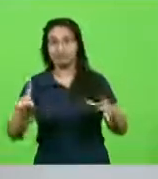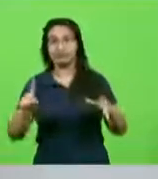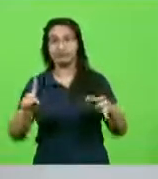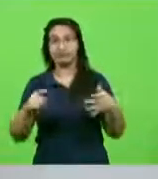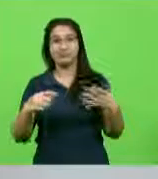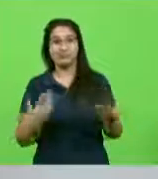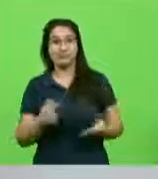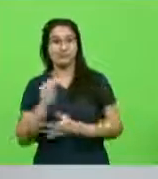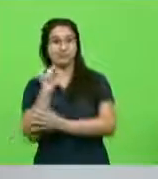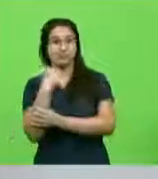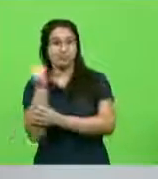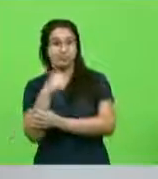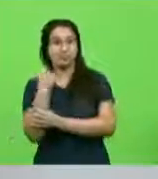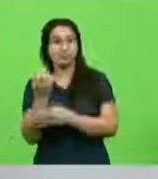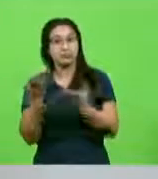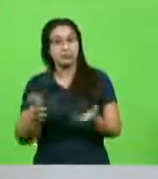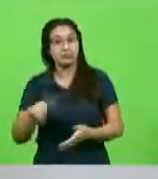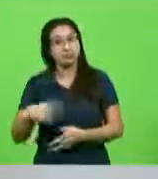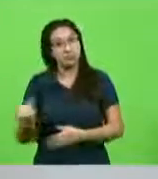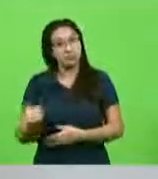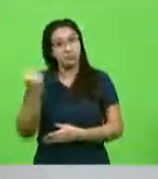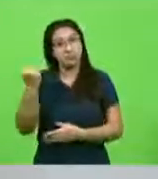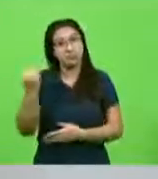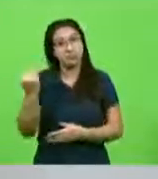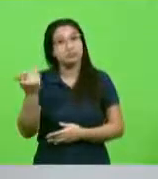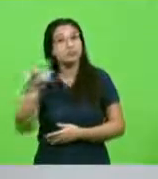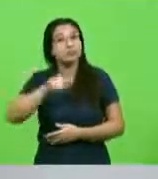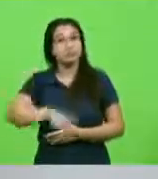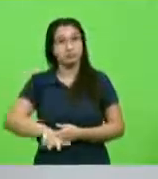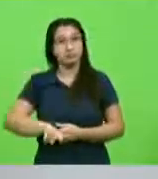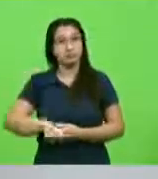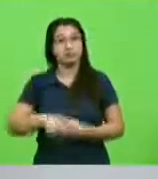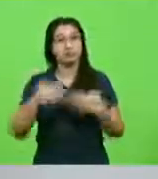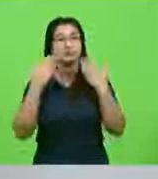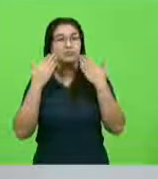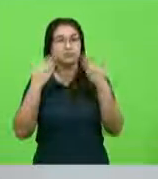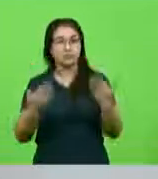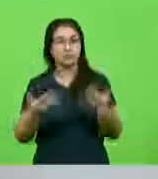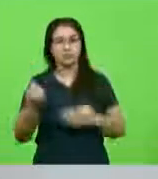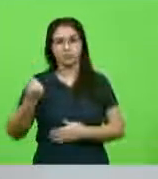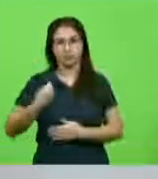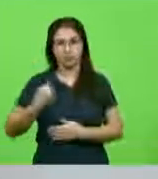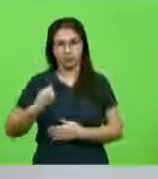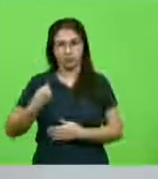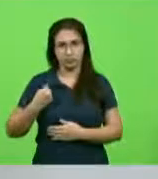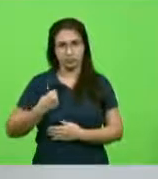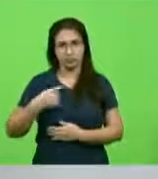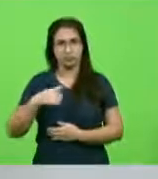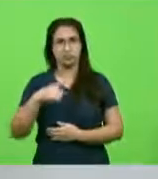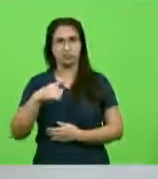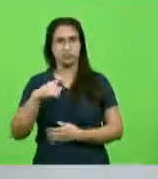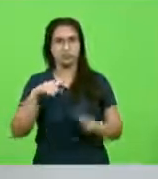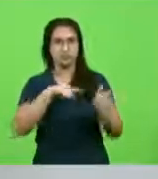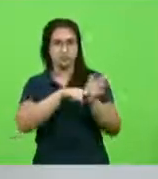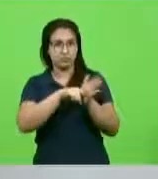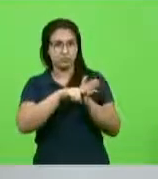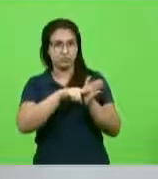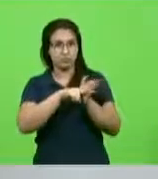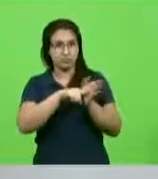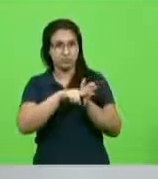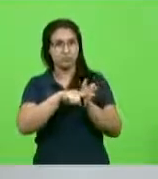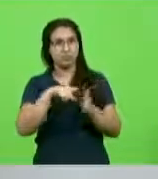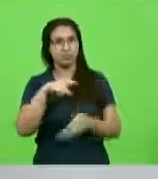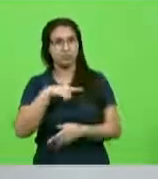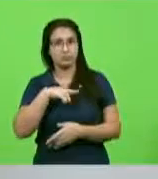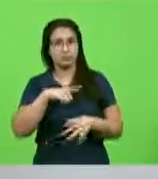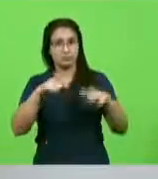fisioterapia é fundamental nesse sentido. E, em contrapartida, demonstramos inúmeros através dessa pesquisa que foi feita